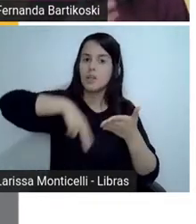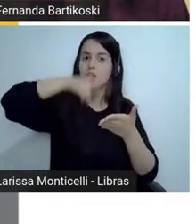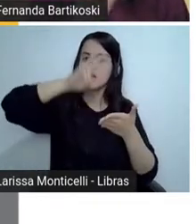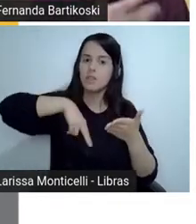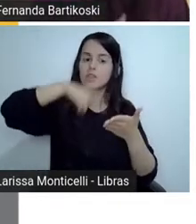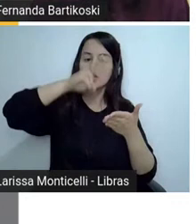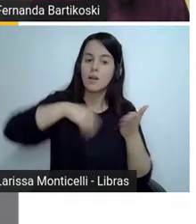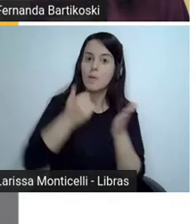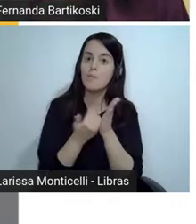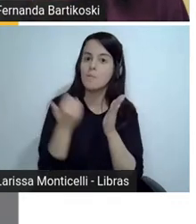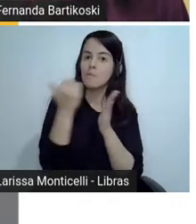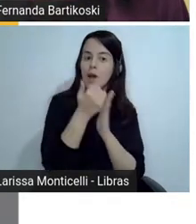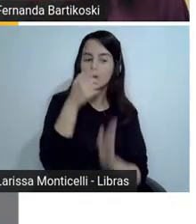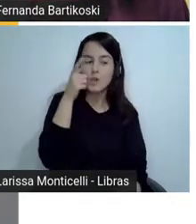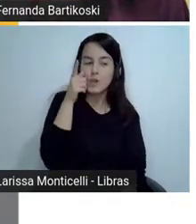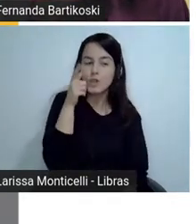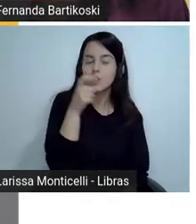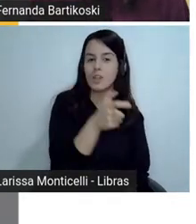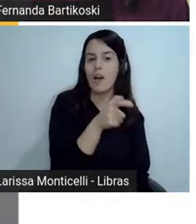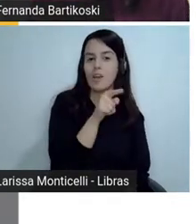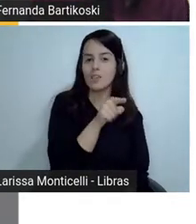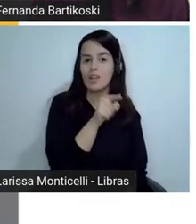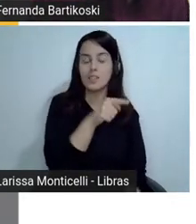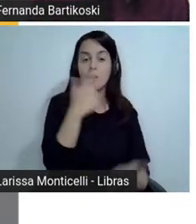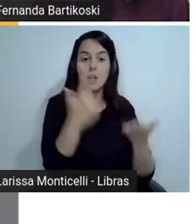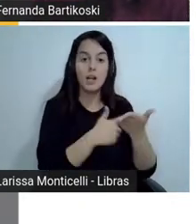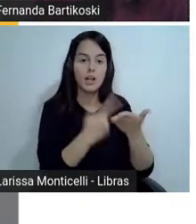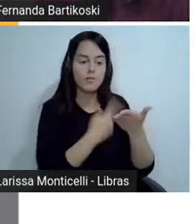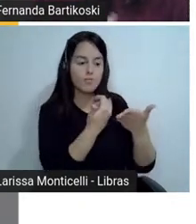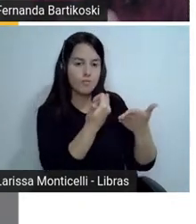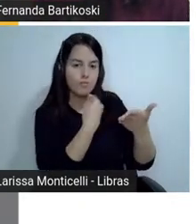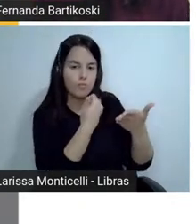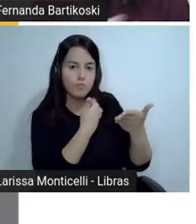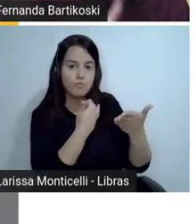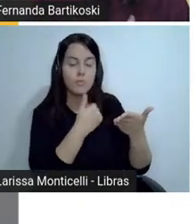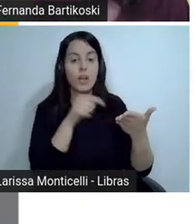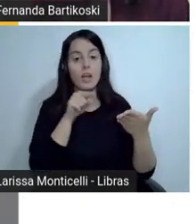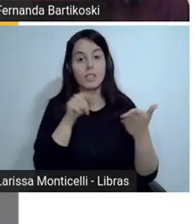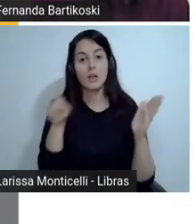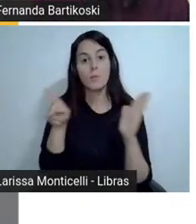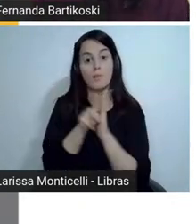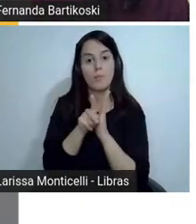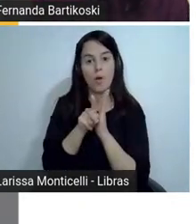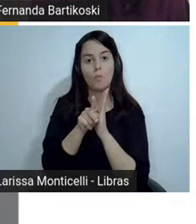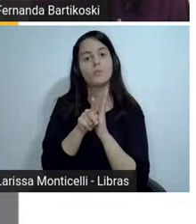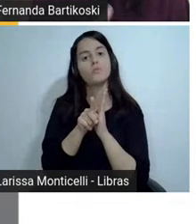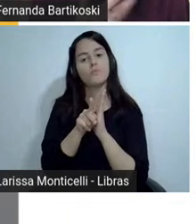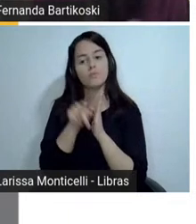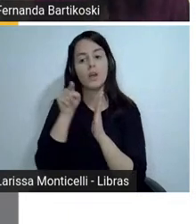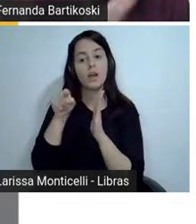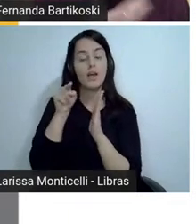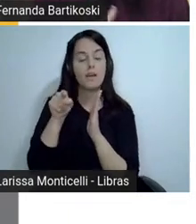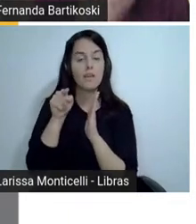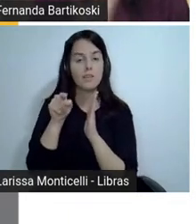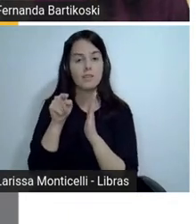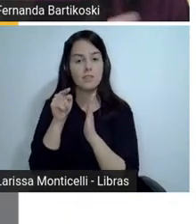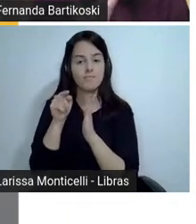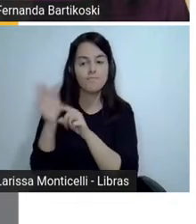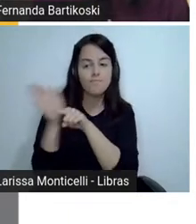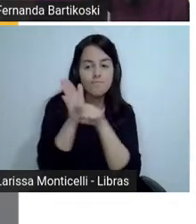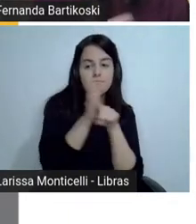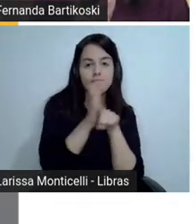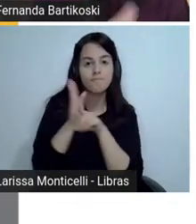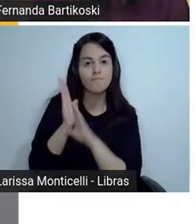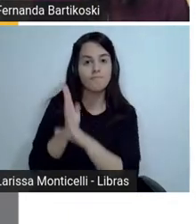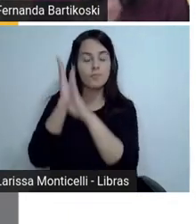narrativas de detetive ou contos, porque o Sherlock Holmes, a gente tem livros e tem contos. Então, foi ali que nasceu a minha